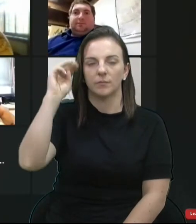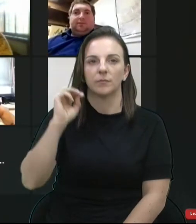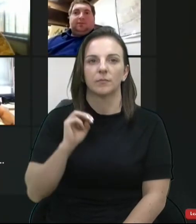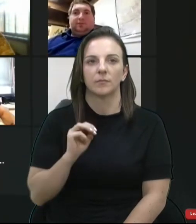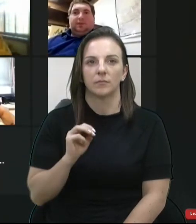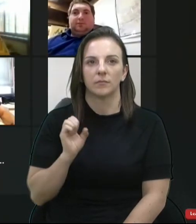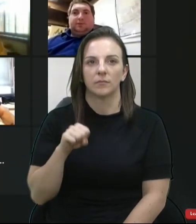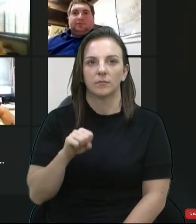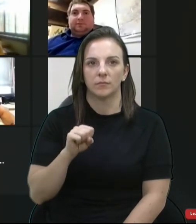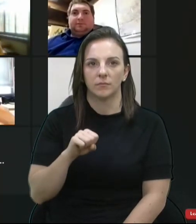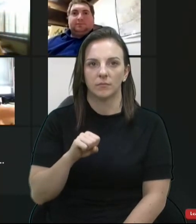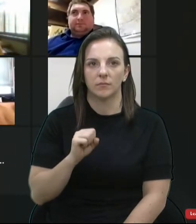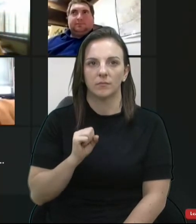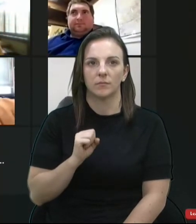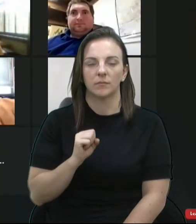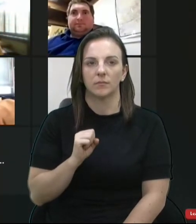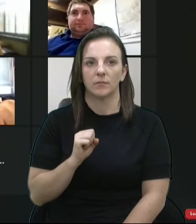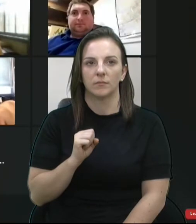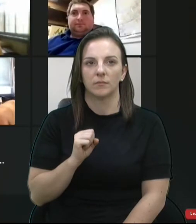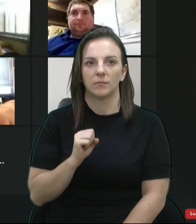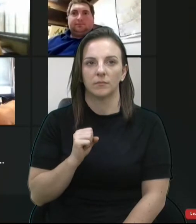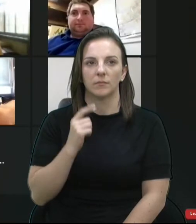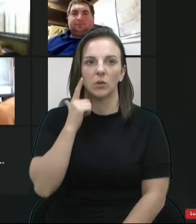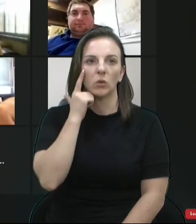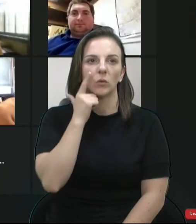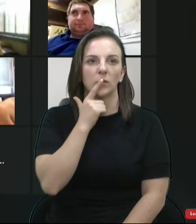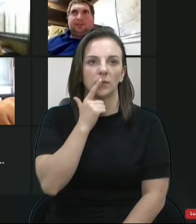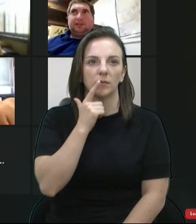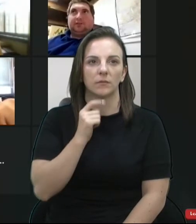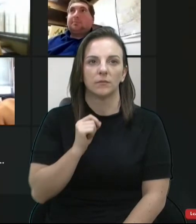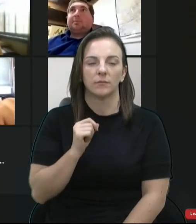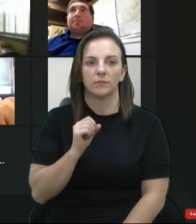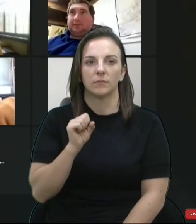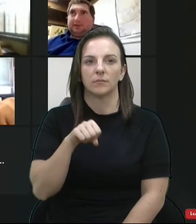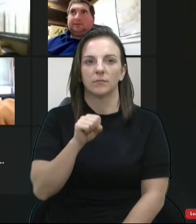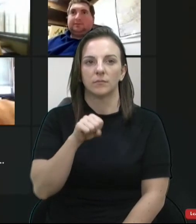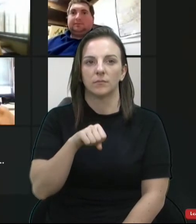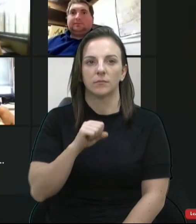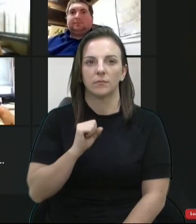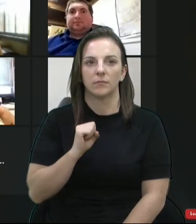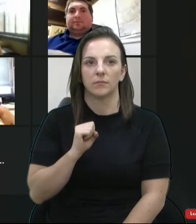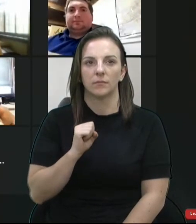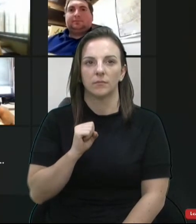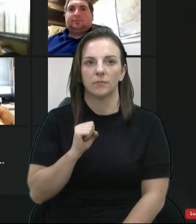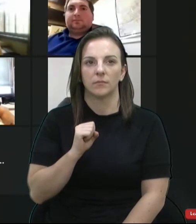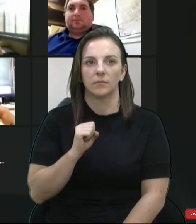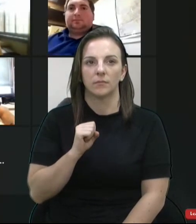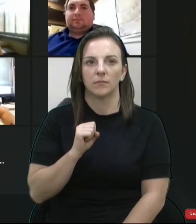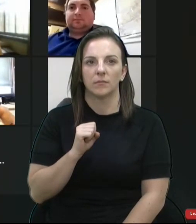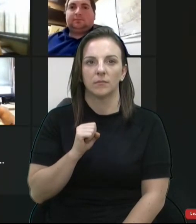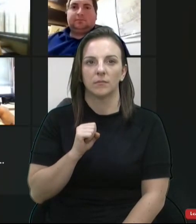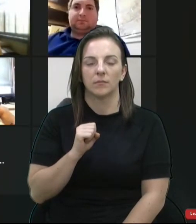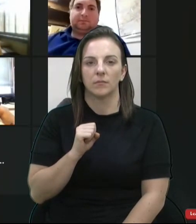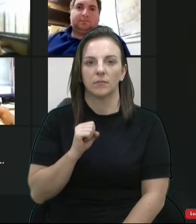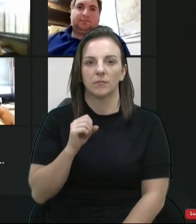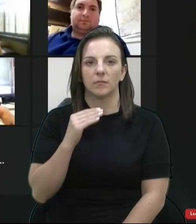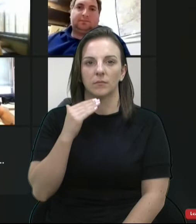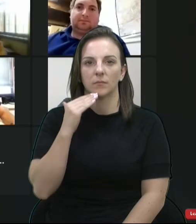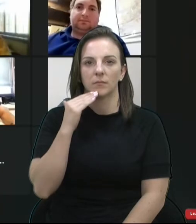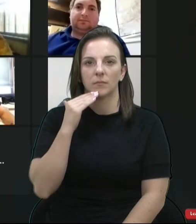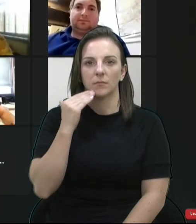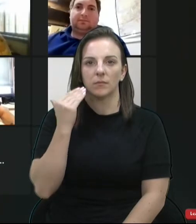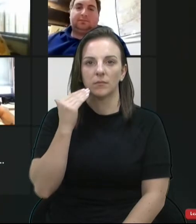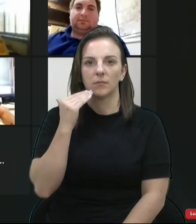Voto sim, presidente. Voto sim, vereador Lucas. Voto sim. Voto sim, vereador Maricel está na casa.